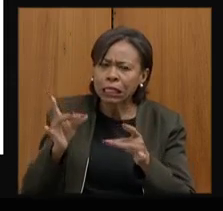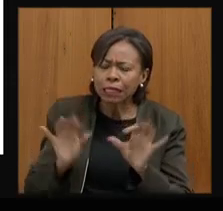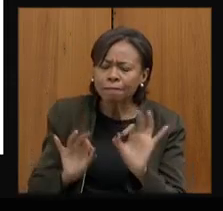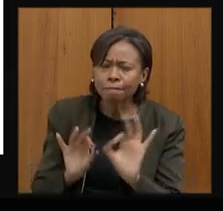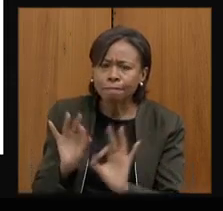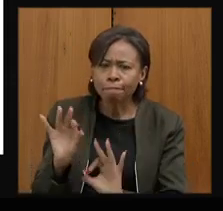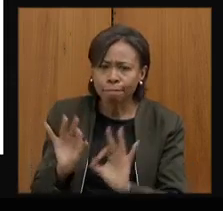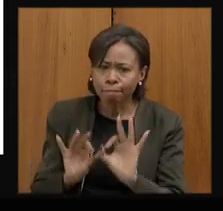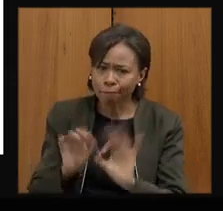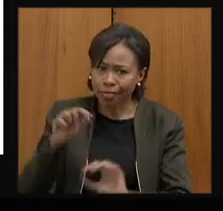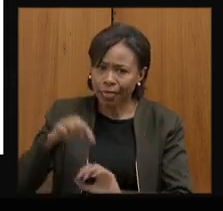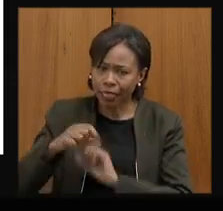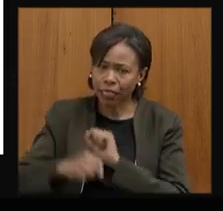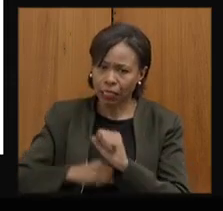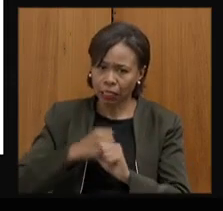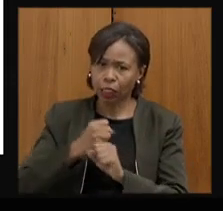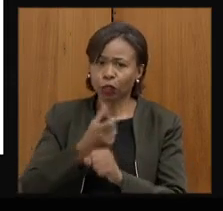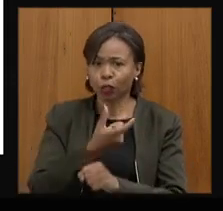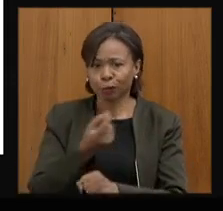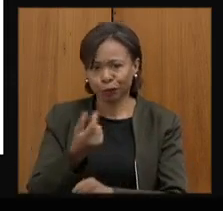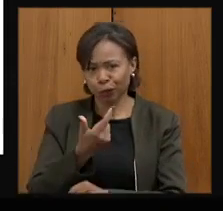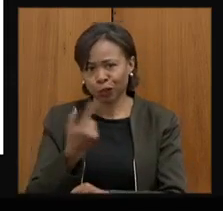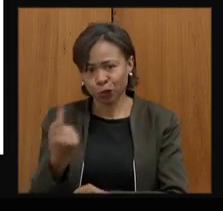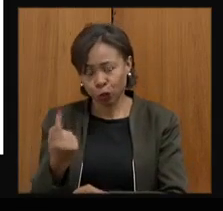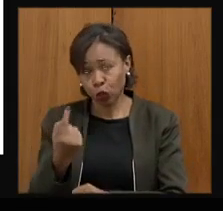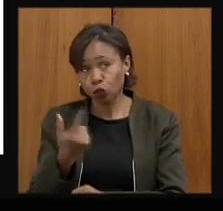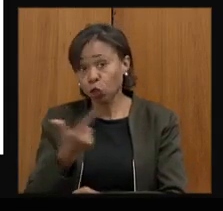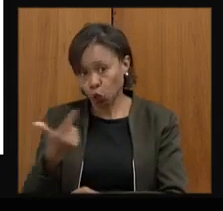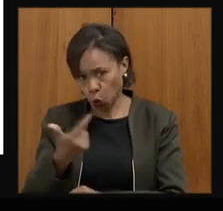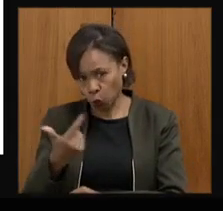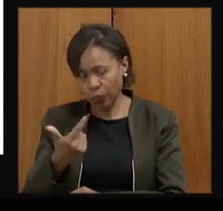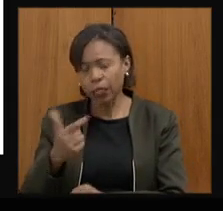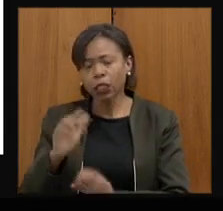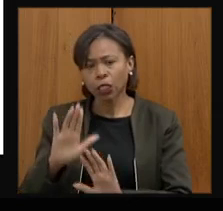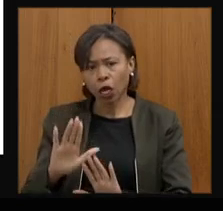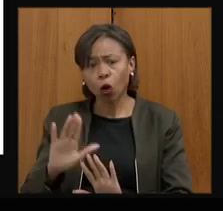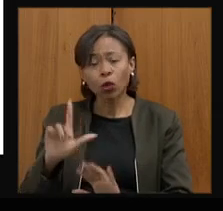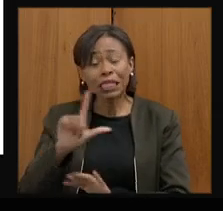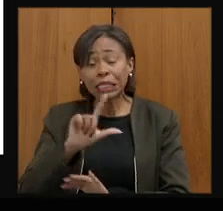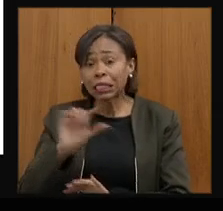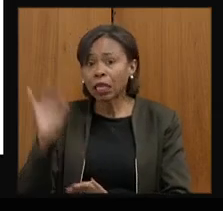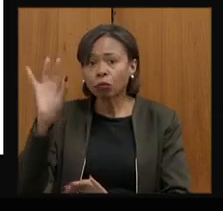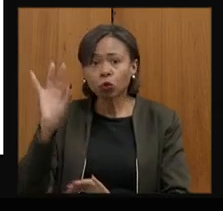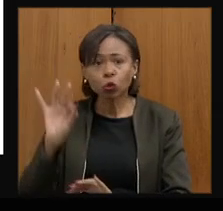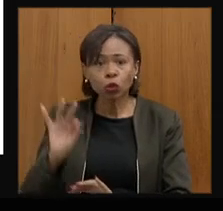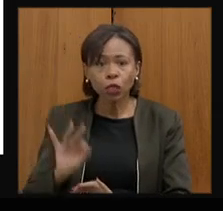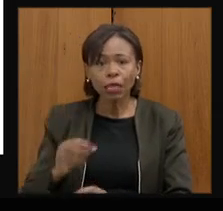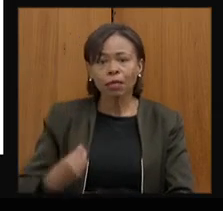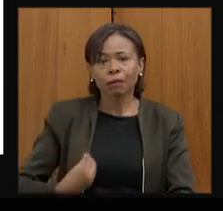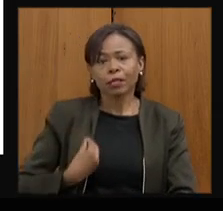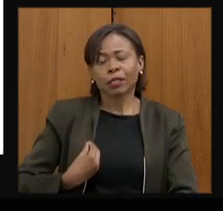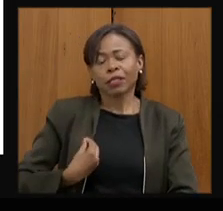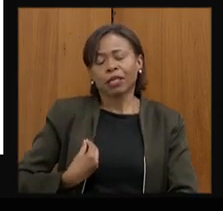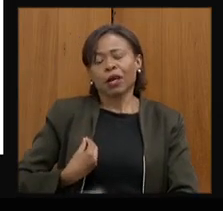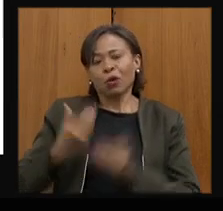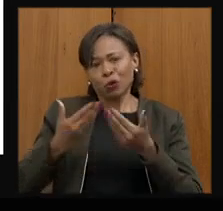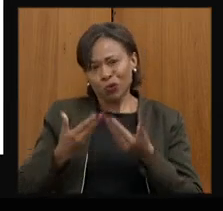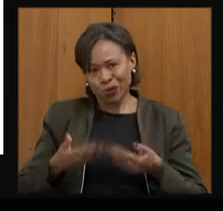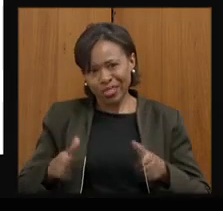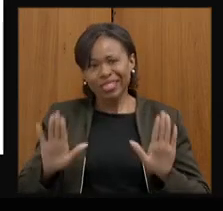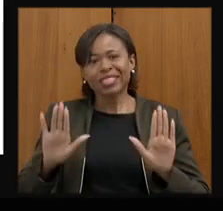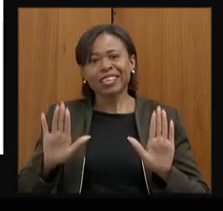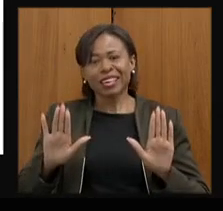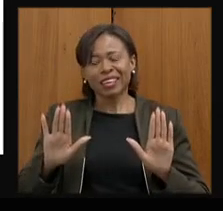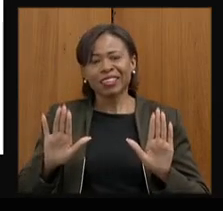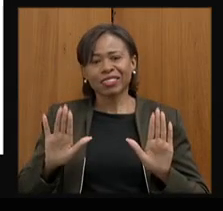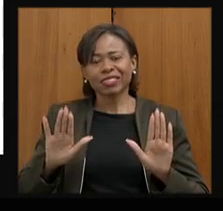cuidadosa esse ano. Então, iniciamos com as atividades 100% presenciais, fechamos o ano passado com muito orgulho, sendo um dos pouquíssimos estados